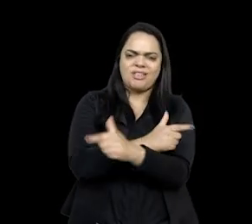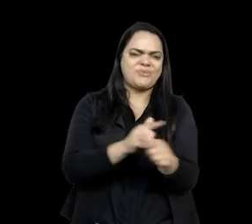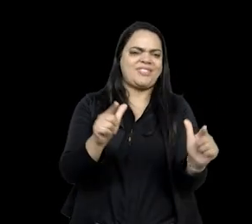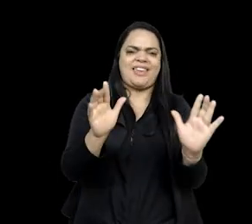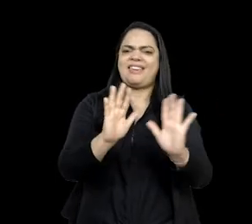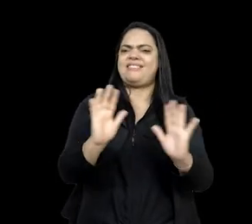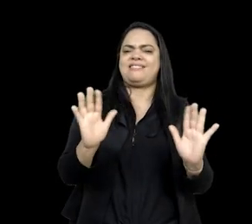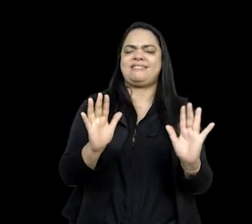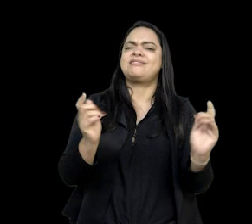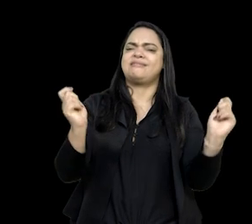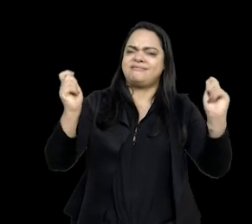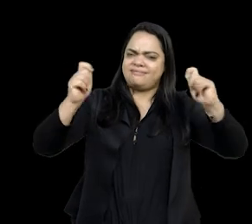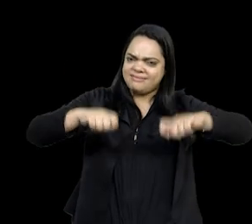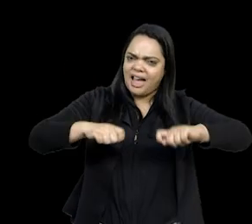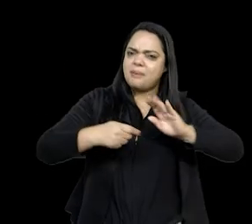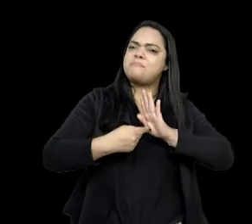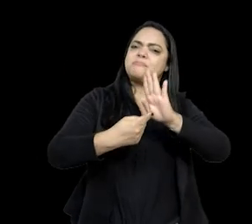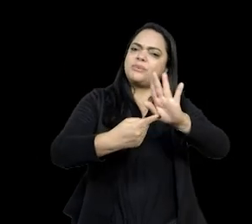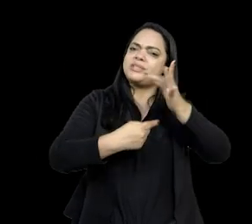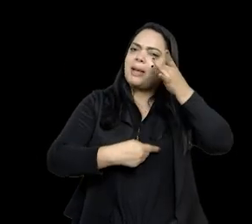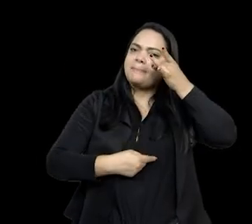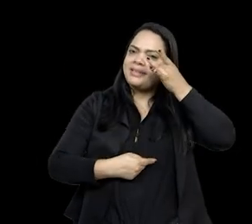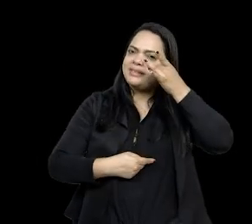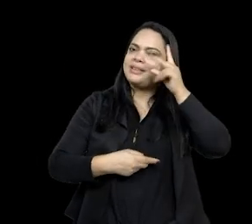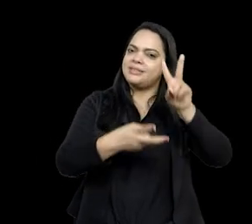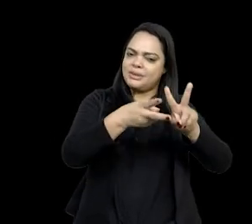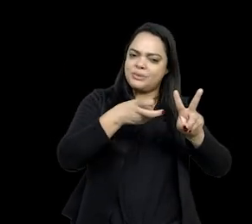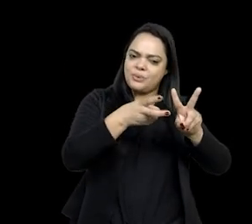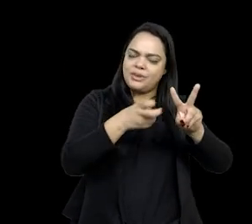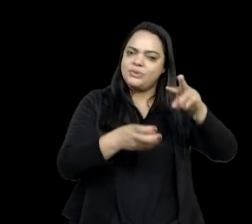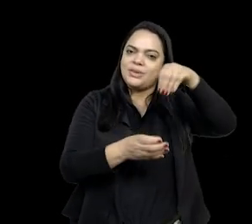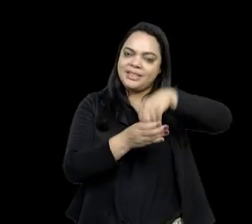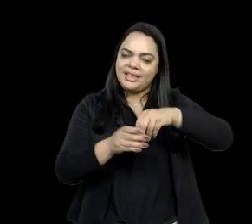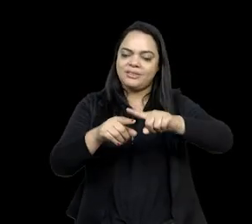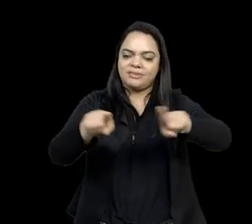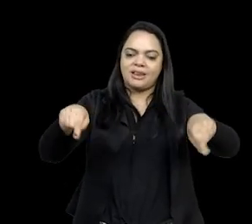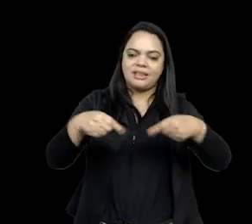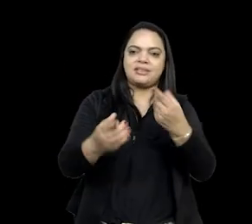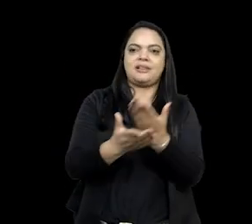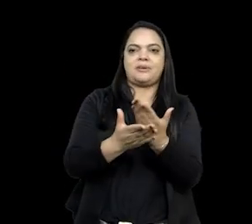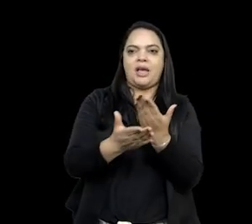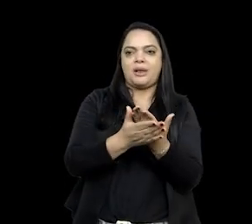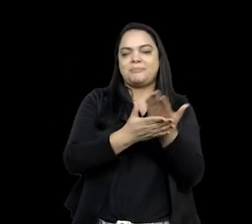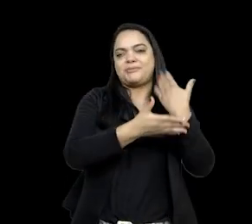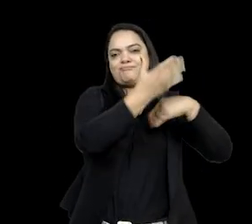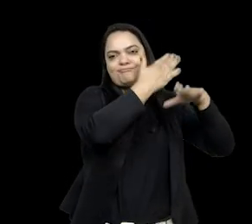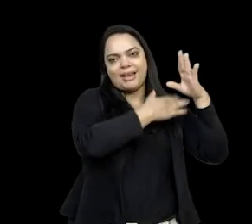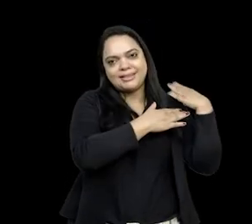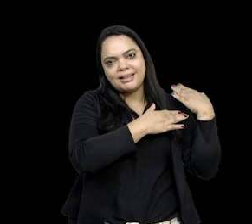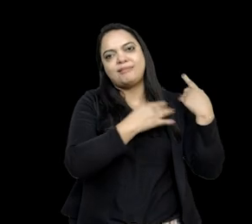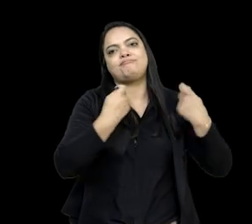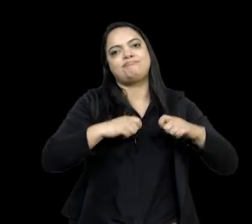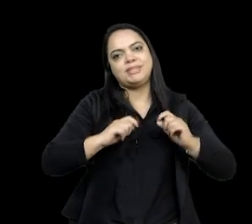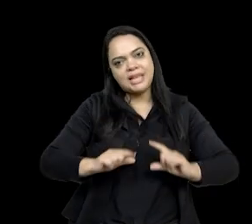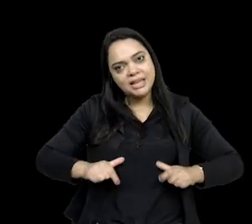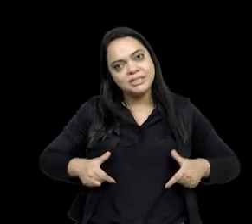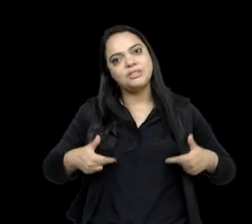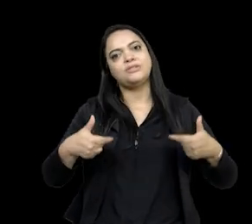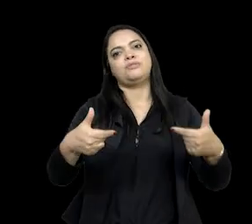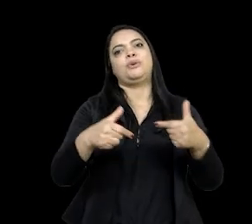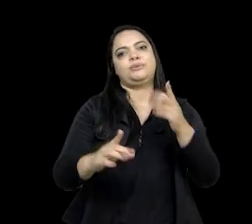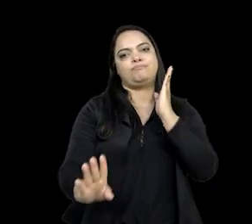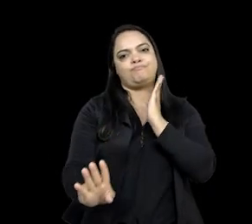trazer a presença indígena para a sala de aula, agora, para períodos mais recuados, vai ter que ter um esforço, assim, esse